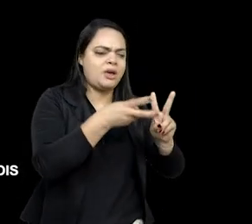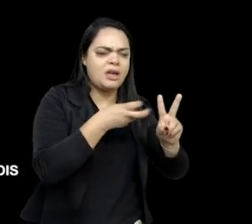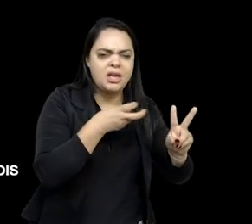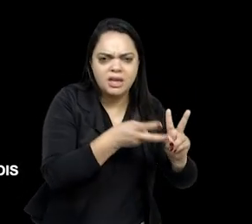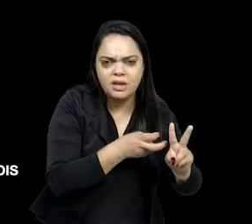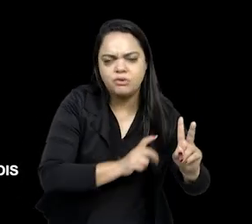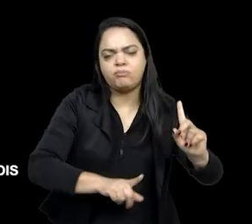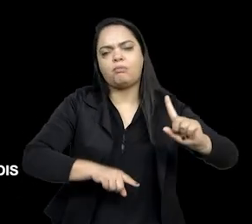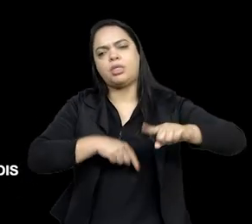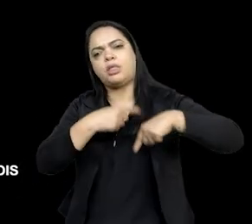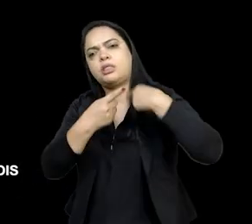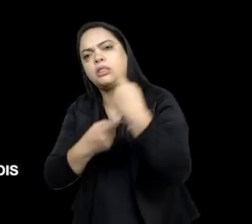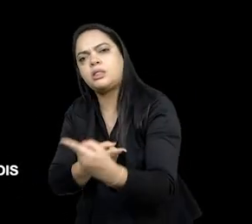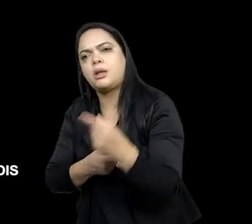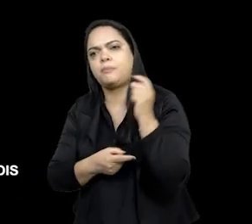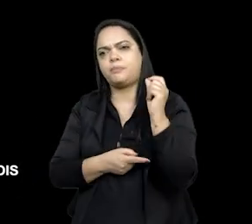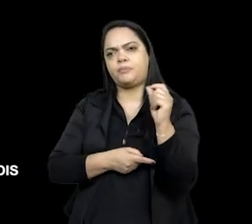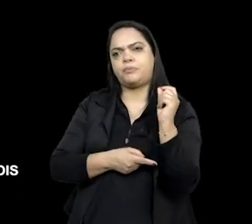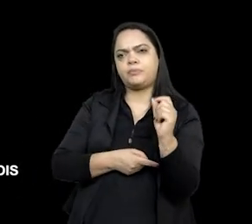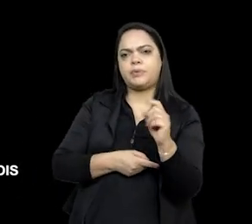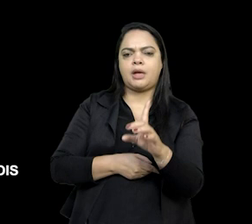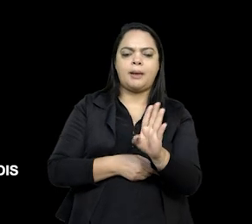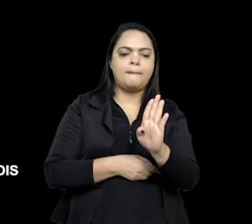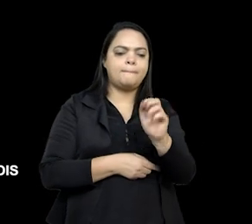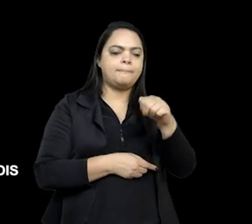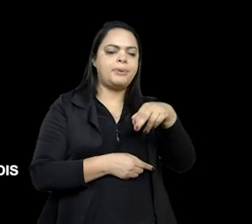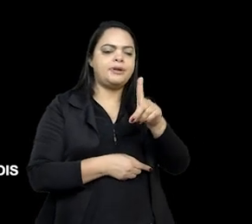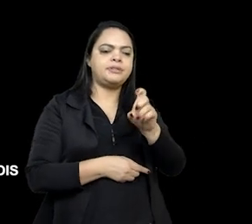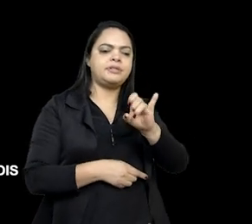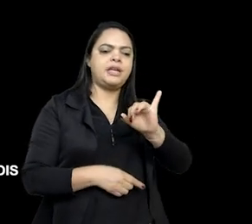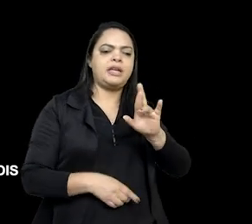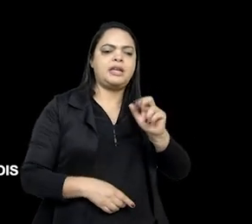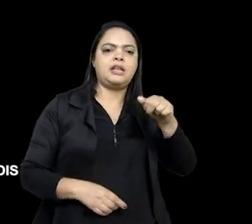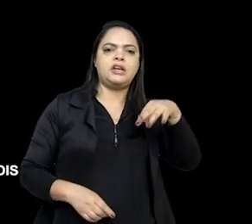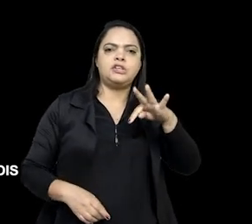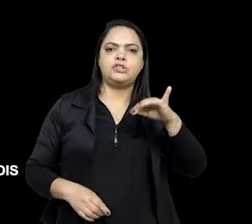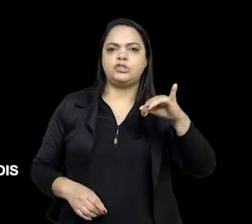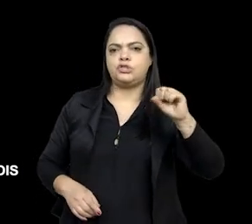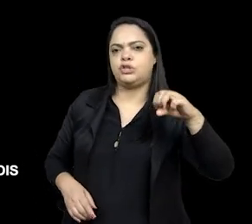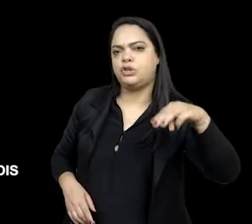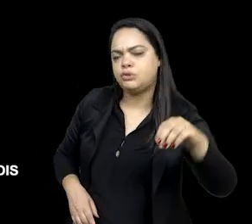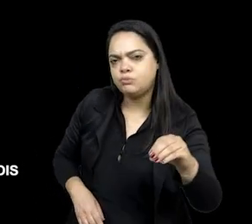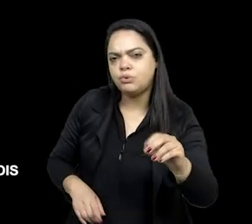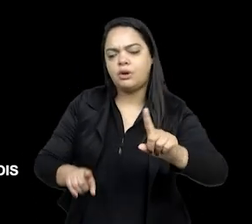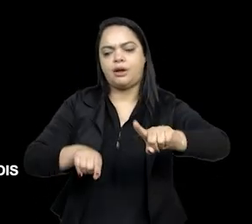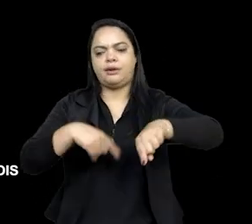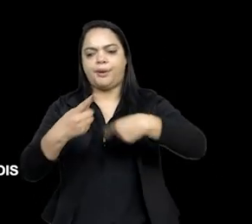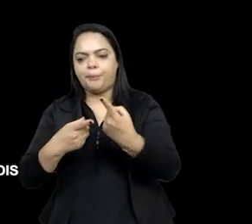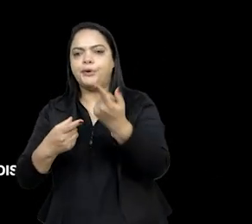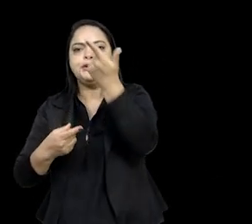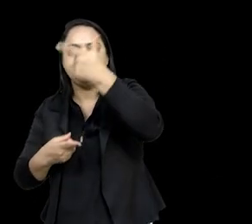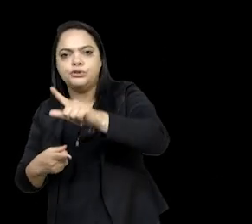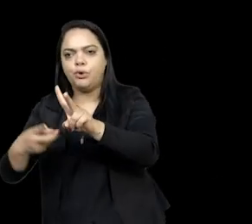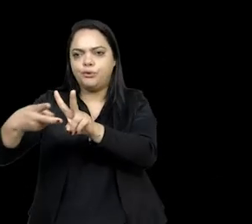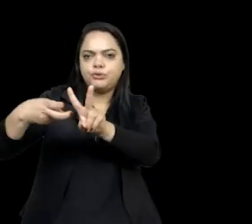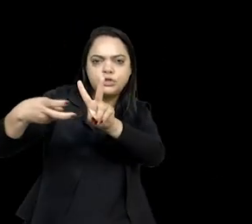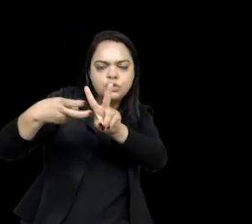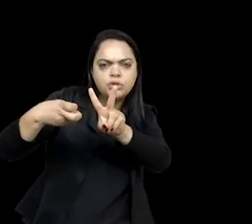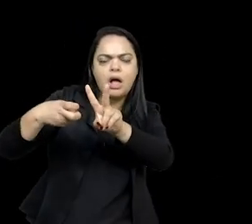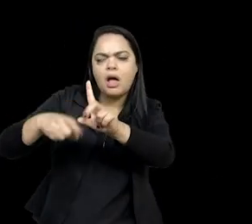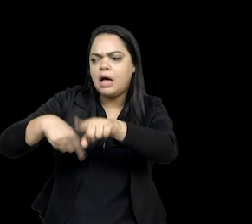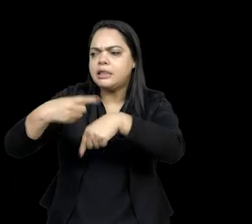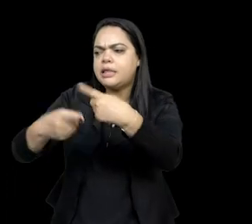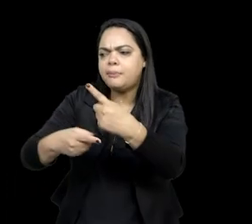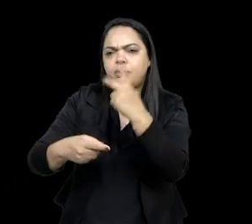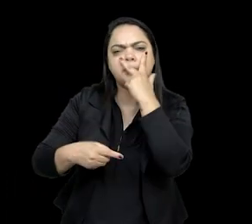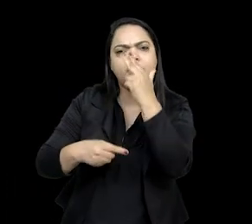momento que eles são... o bandeirantismo, né, o serpenismo, aí volta a ter história indígena, aí depois parece que os índios